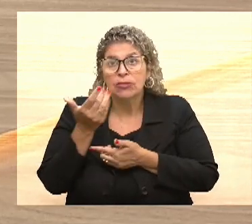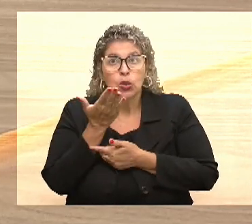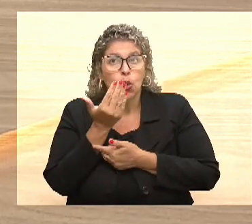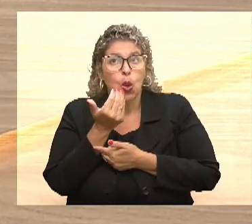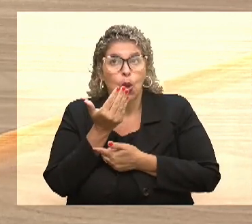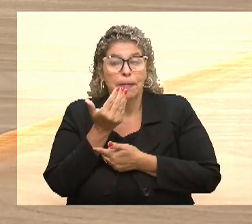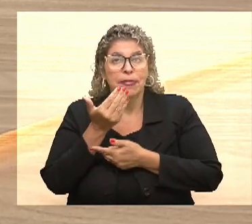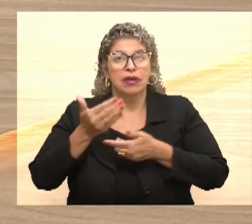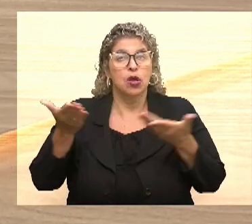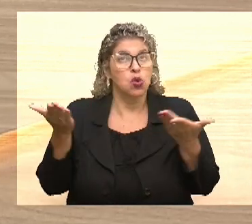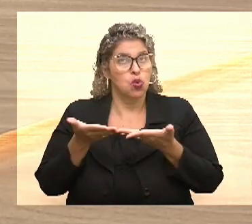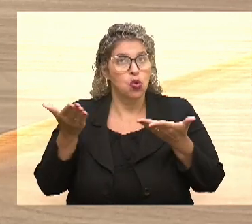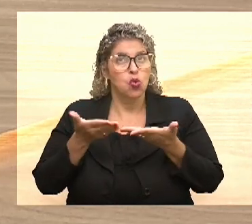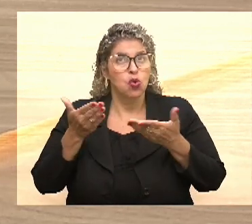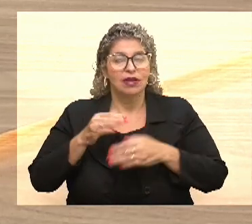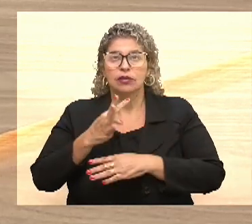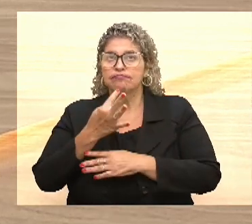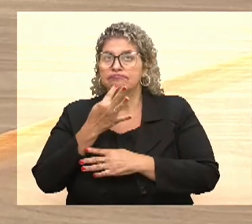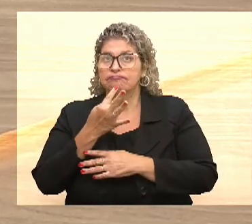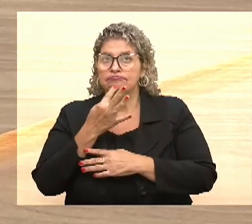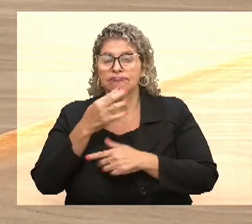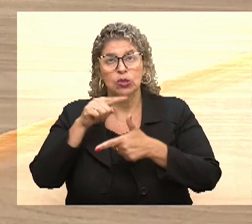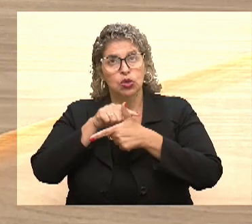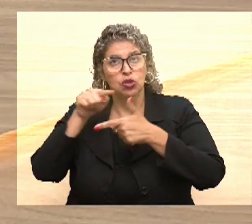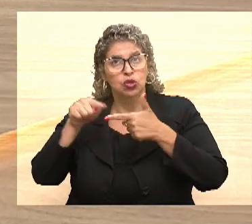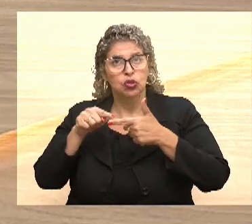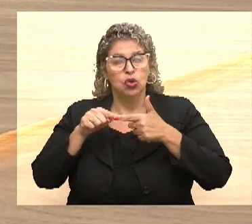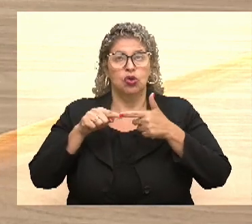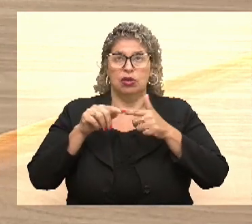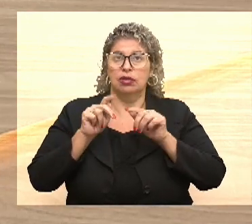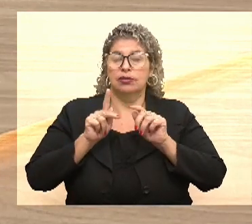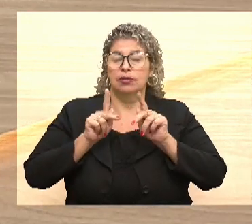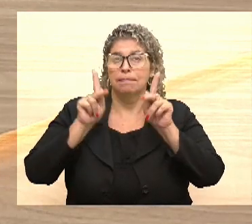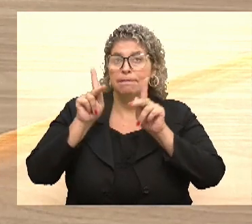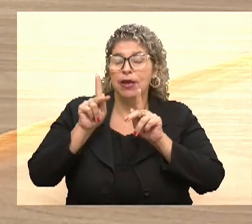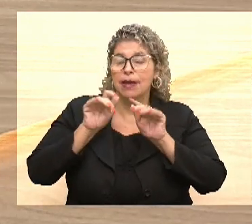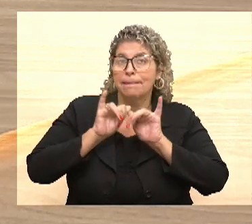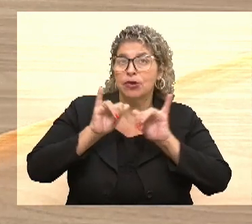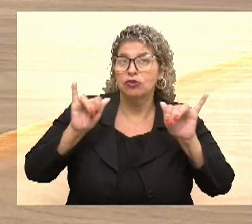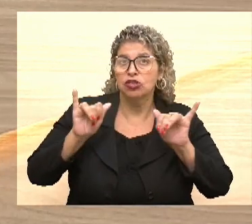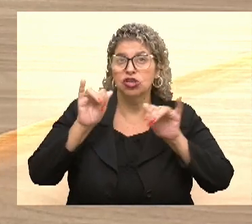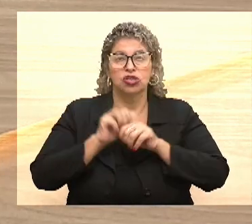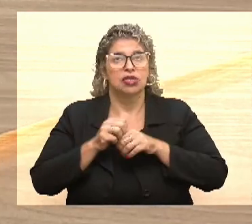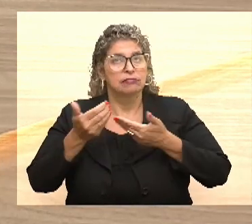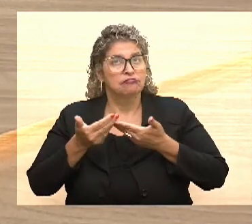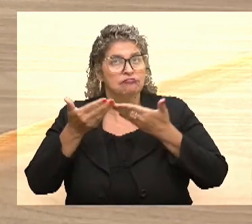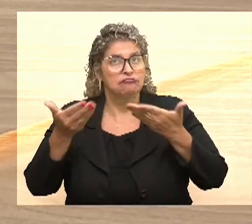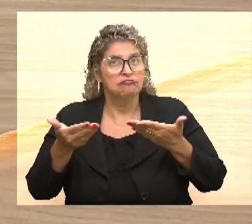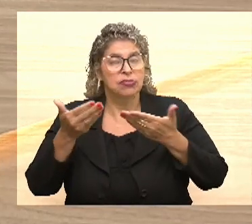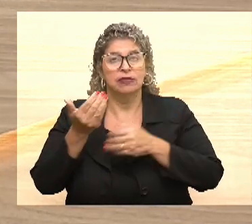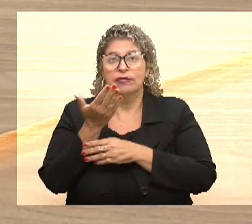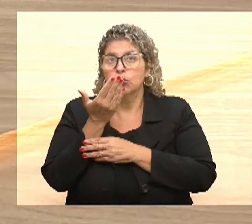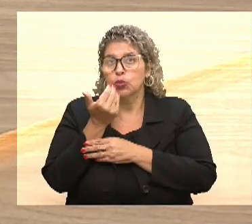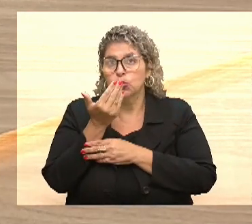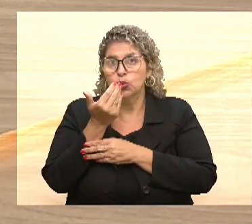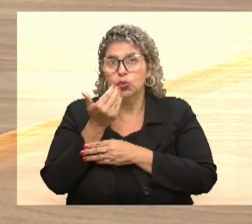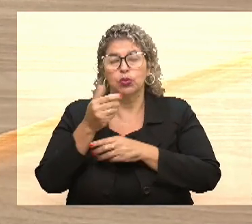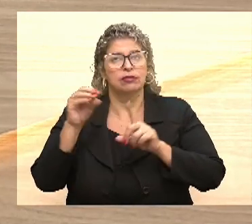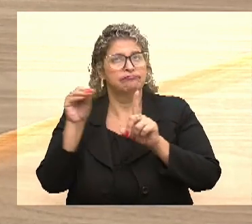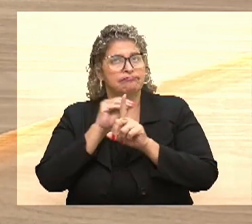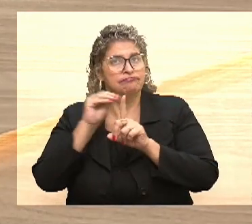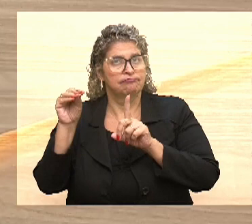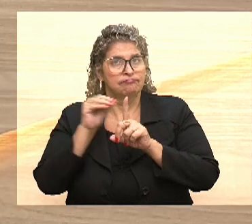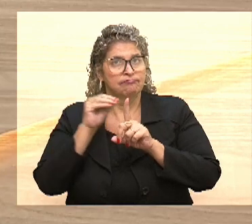comer. Hoje nós vamos conhecer dois projetos solidários que distribuem refeições às pessoas que estão em situação de